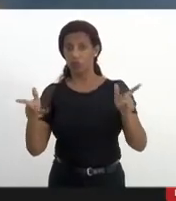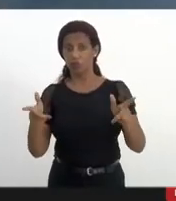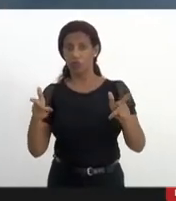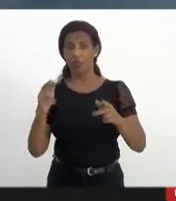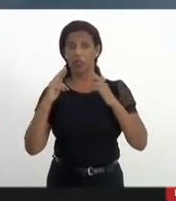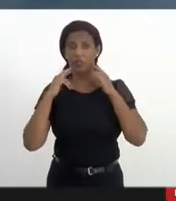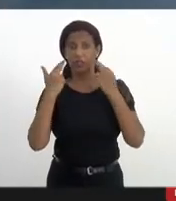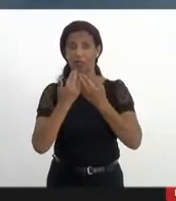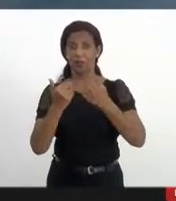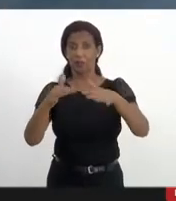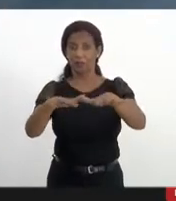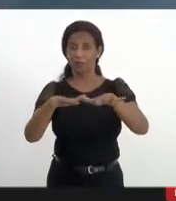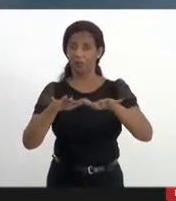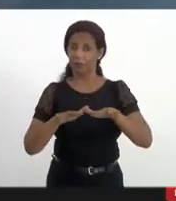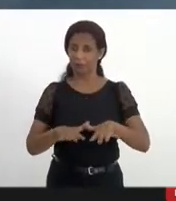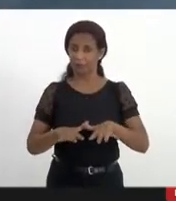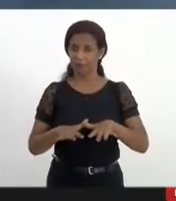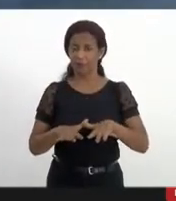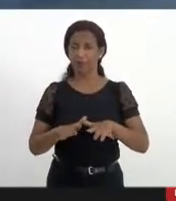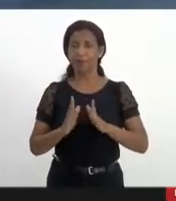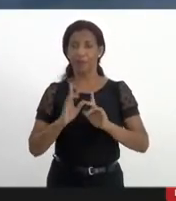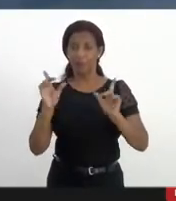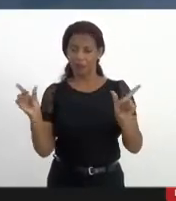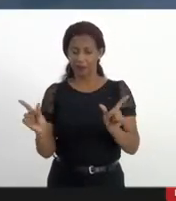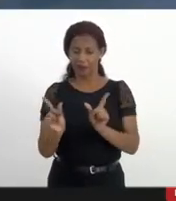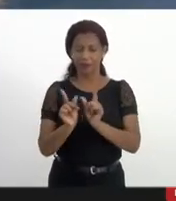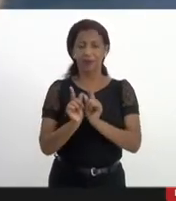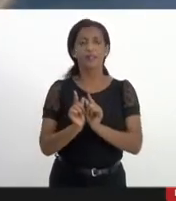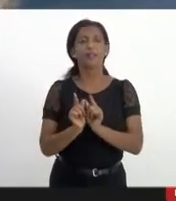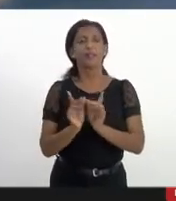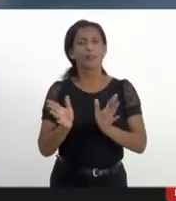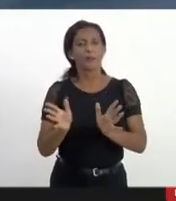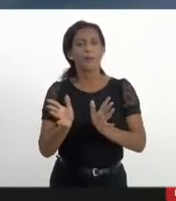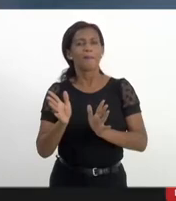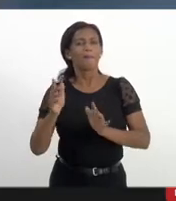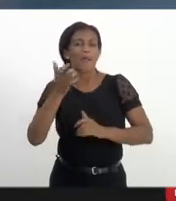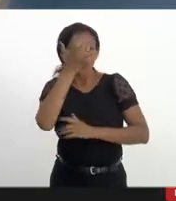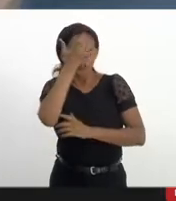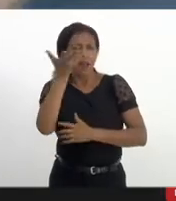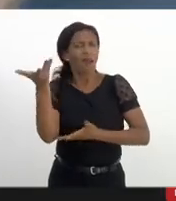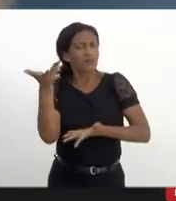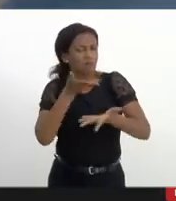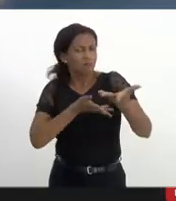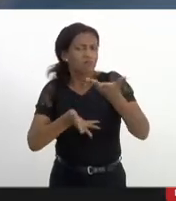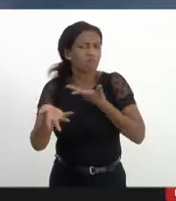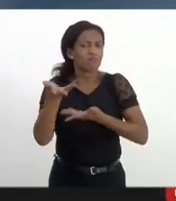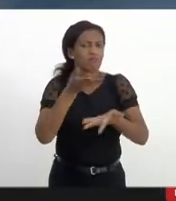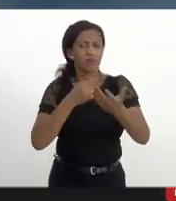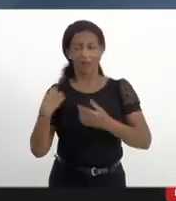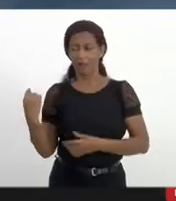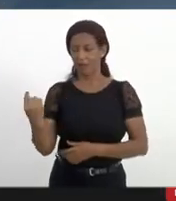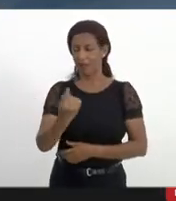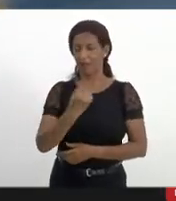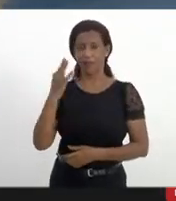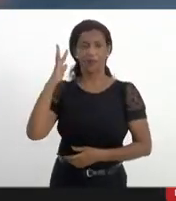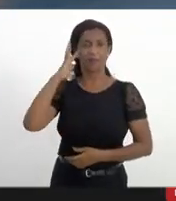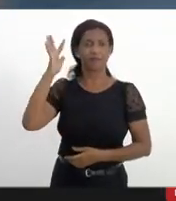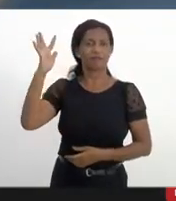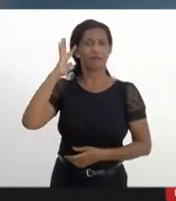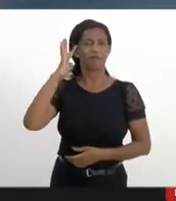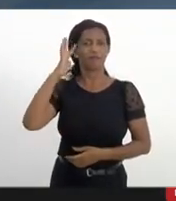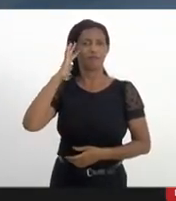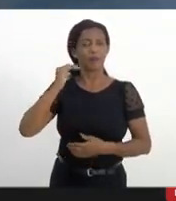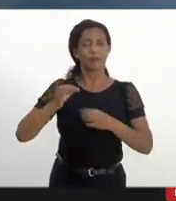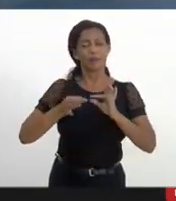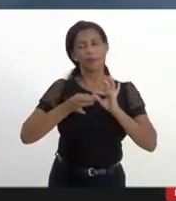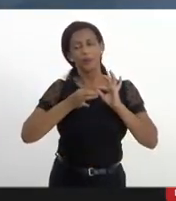audiência pública. Ele acaba sendo um espaço mais dilatado e mais ampliado, que permite a nós uma reflexão mais